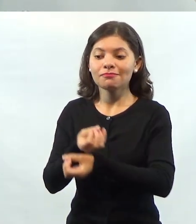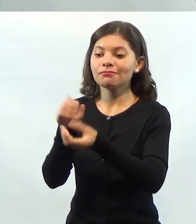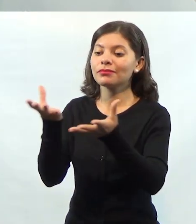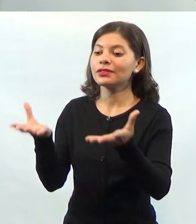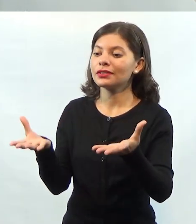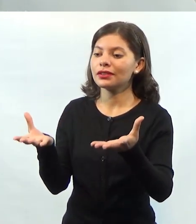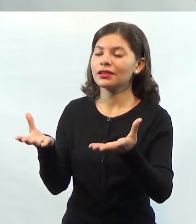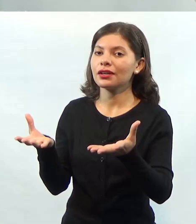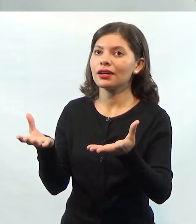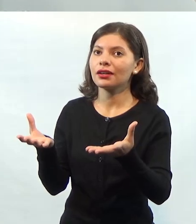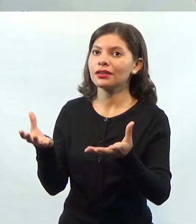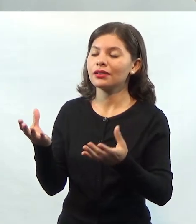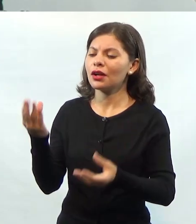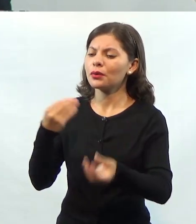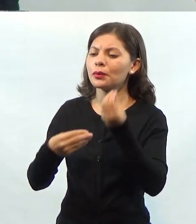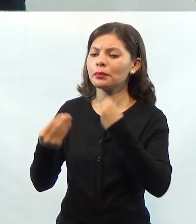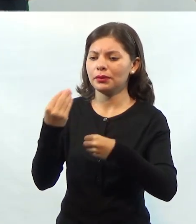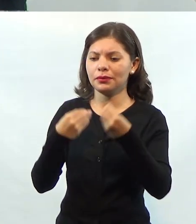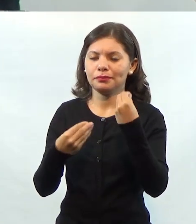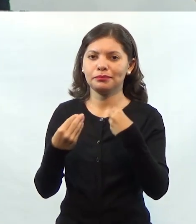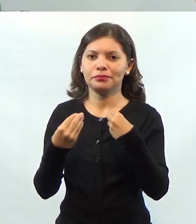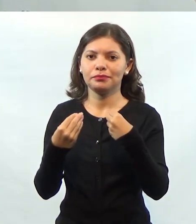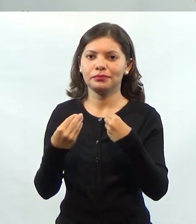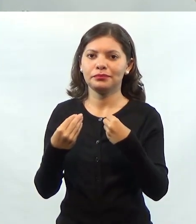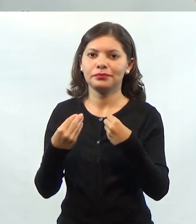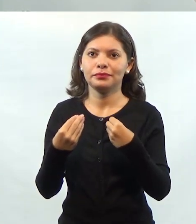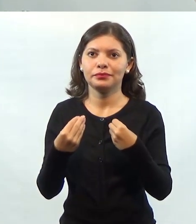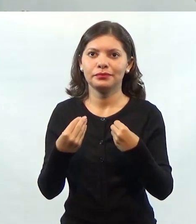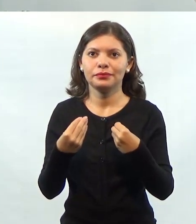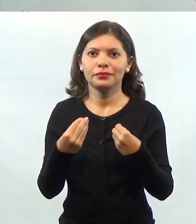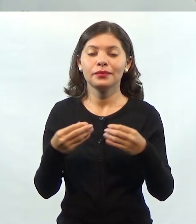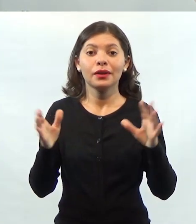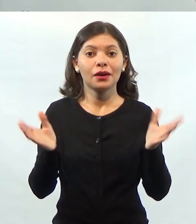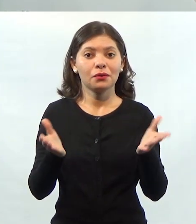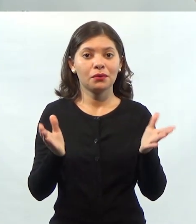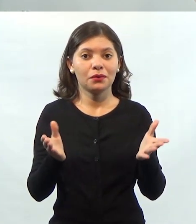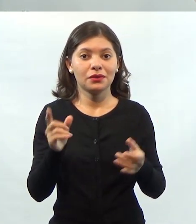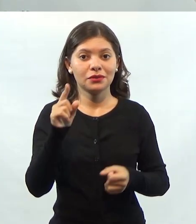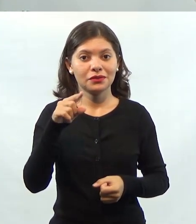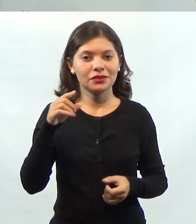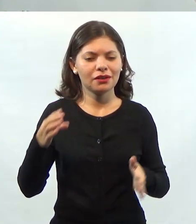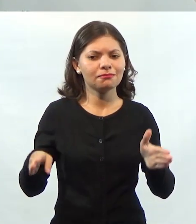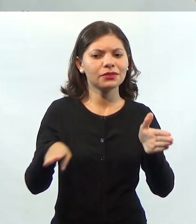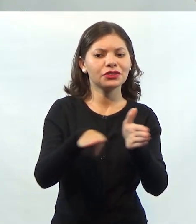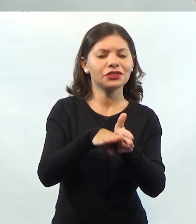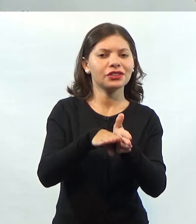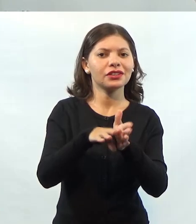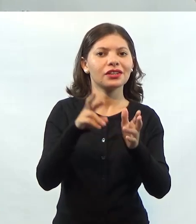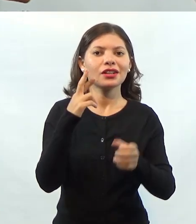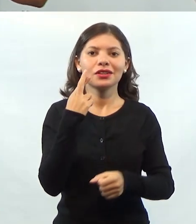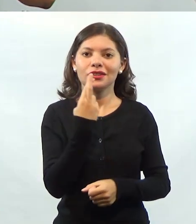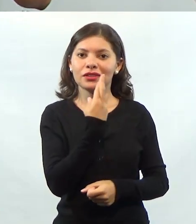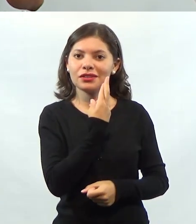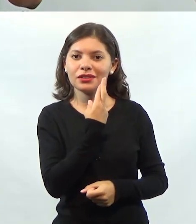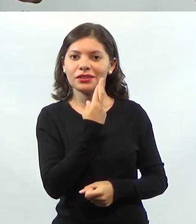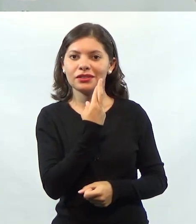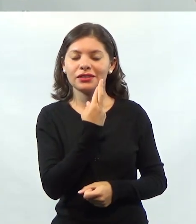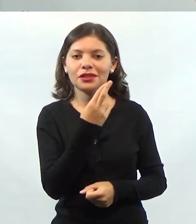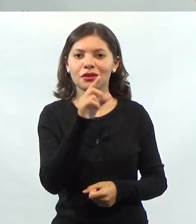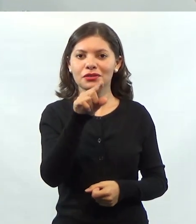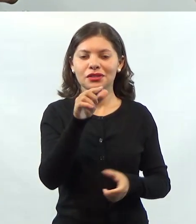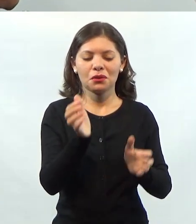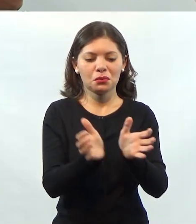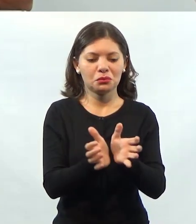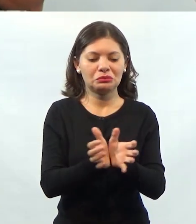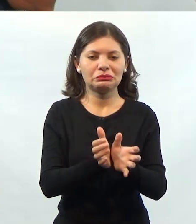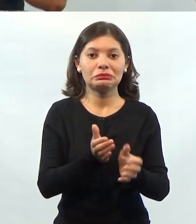Agora, vamos pensar o seguinte, se você chegar no restaurante lá, não só você, mas você e